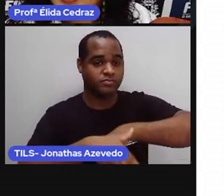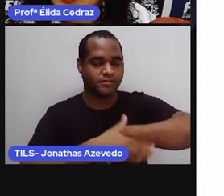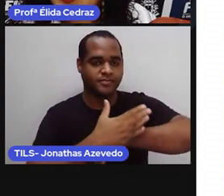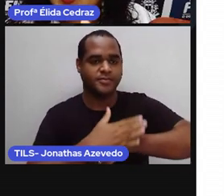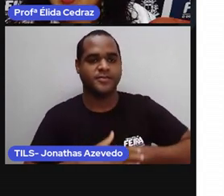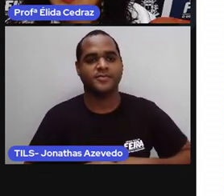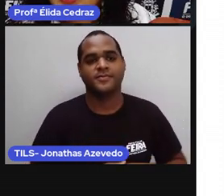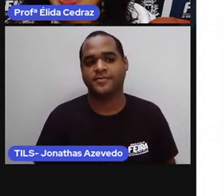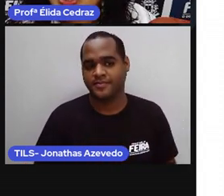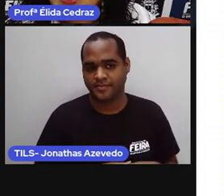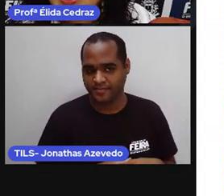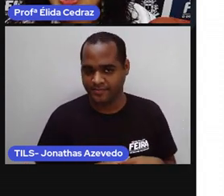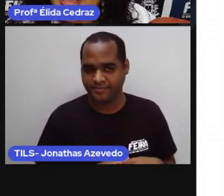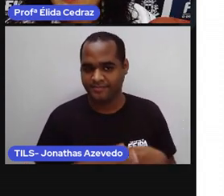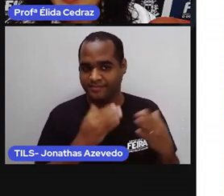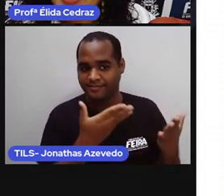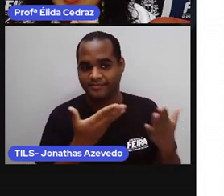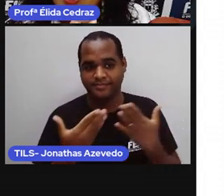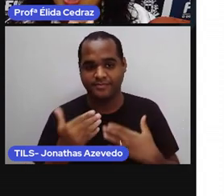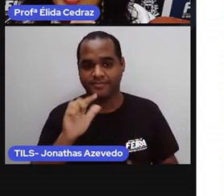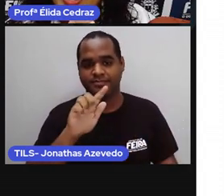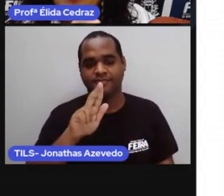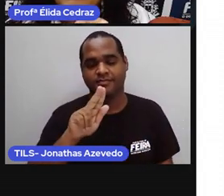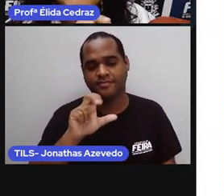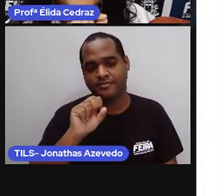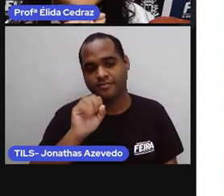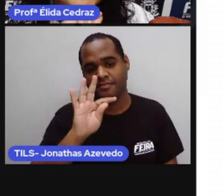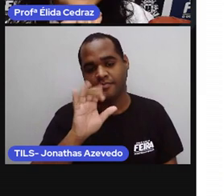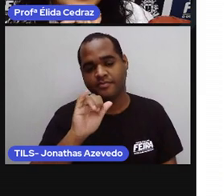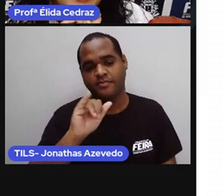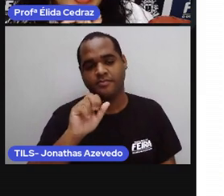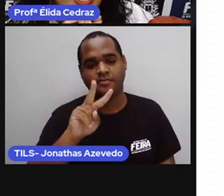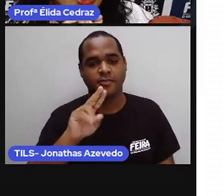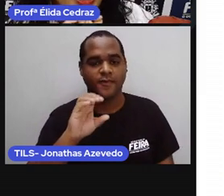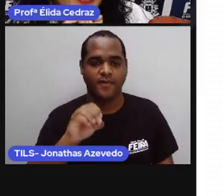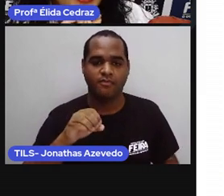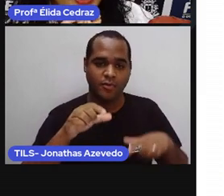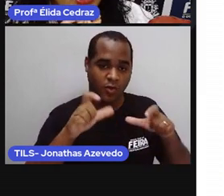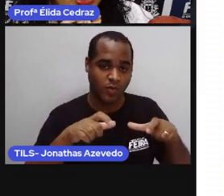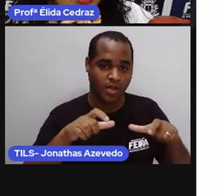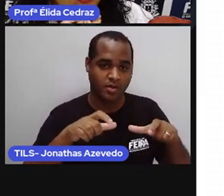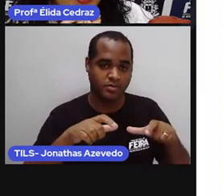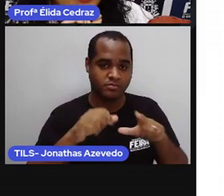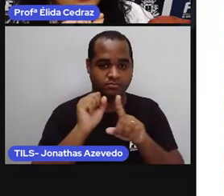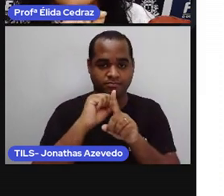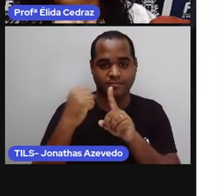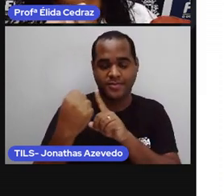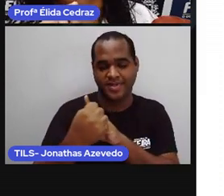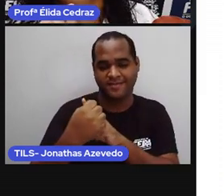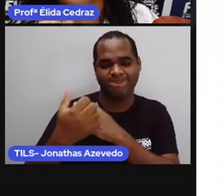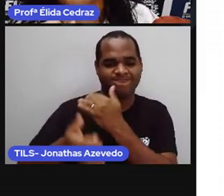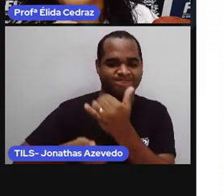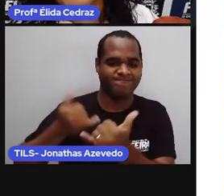No convite de Gustavo tem local, sociedade recreativa.